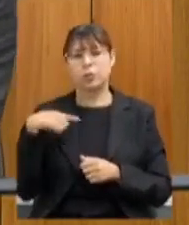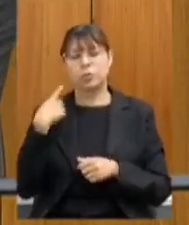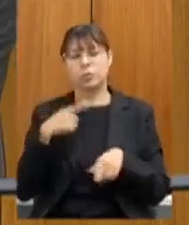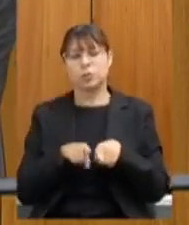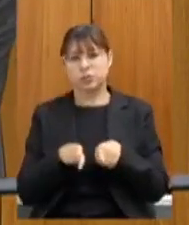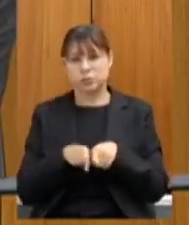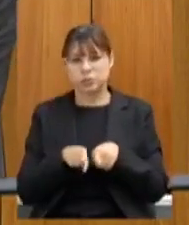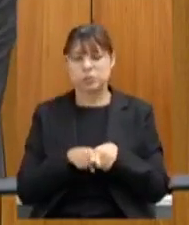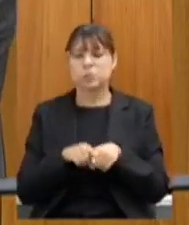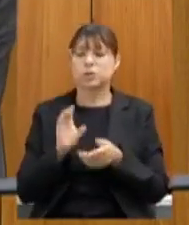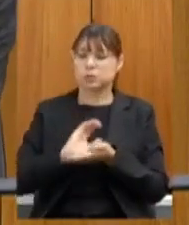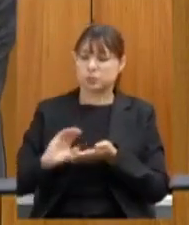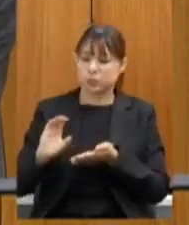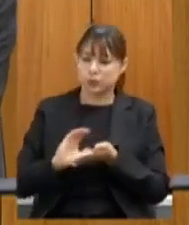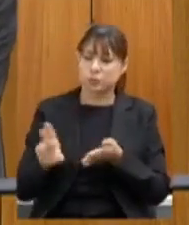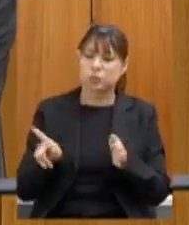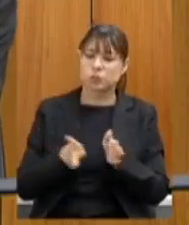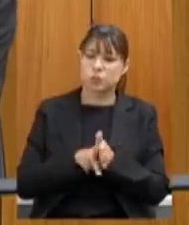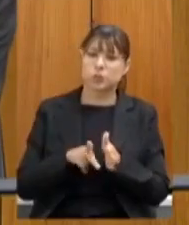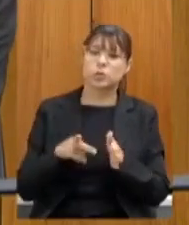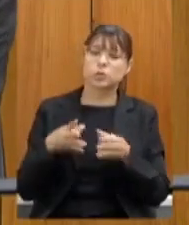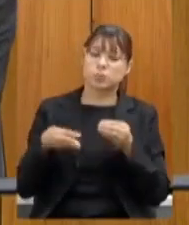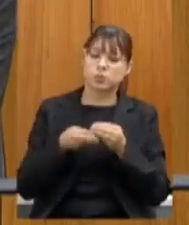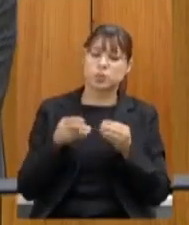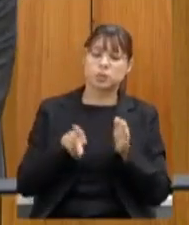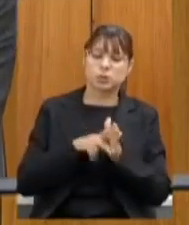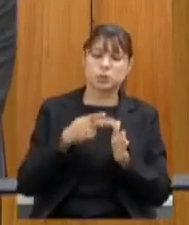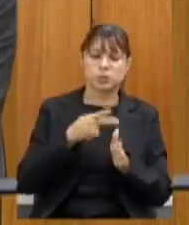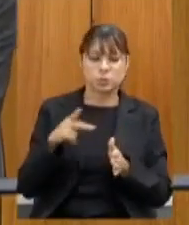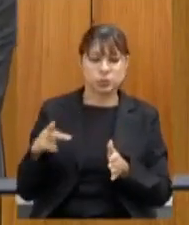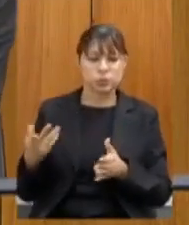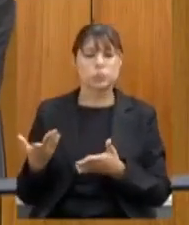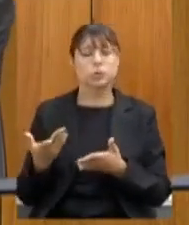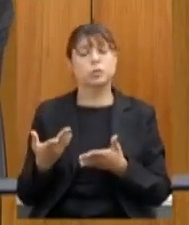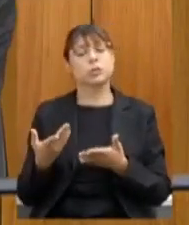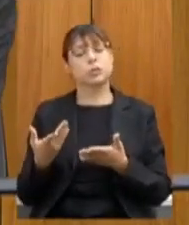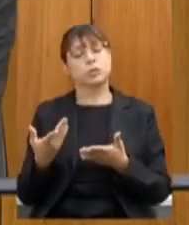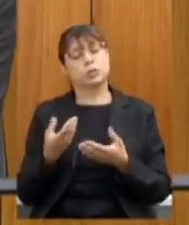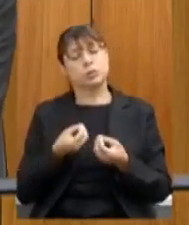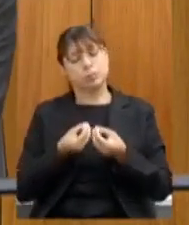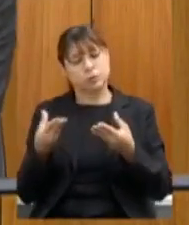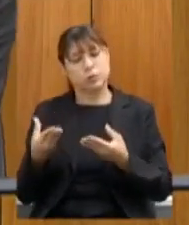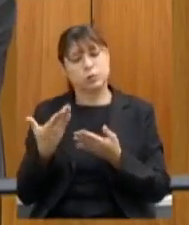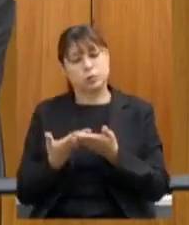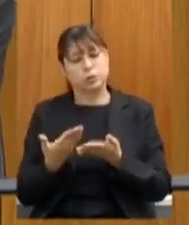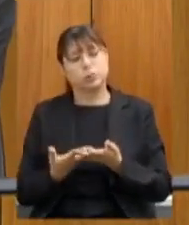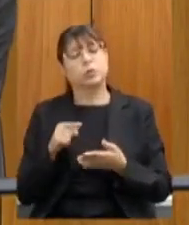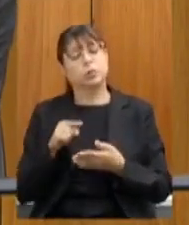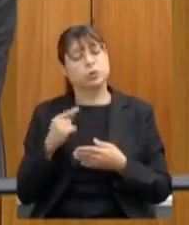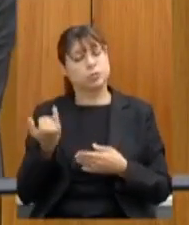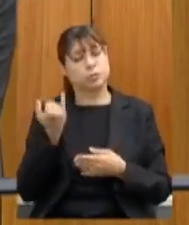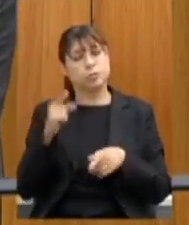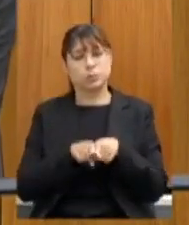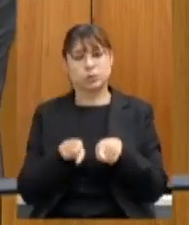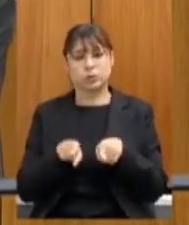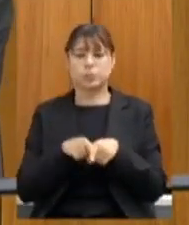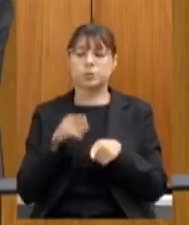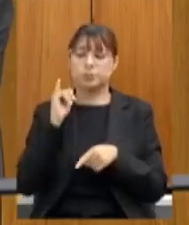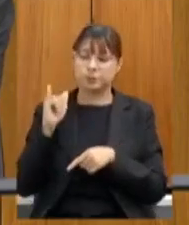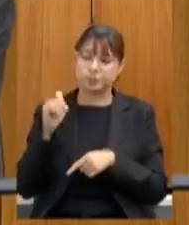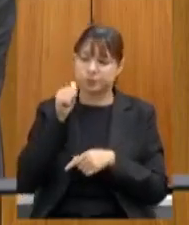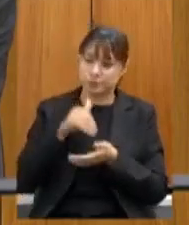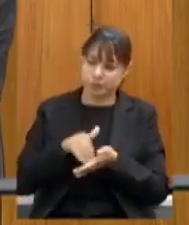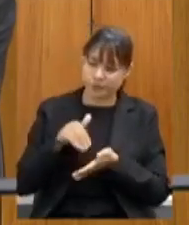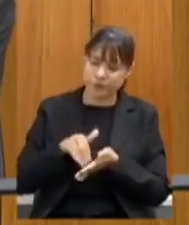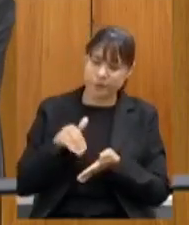mandaram recursos das suas emendas parlamentares para as escolas e isso foi muito positivo eu quero aqui secretário que você